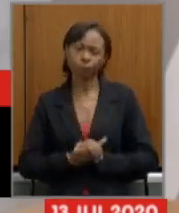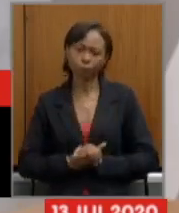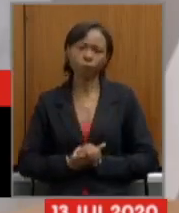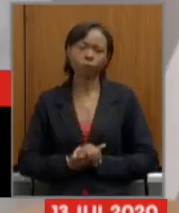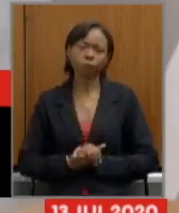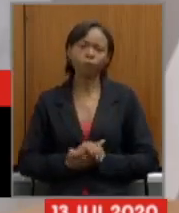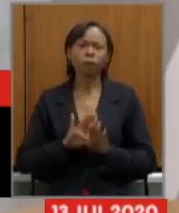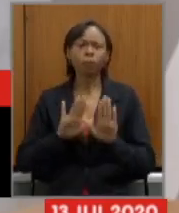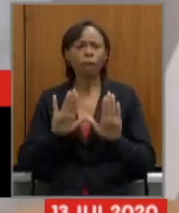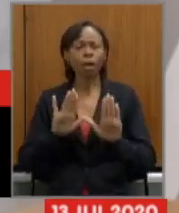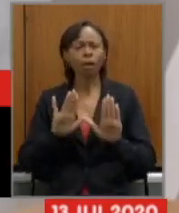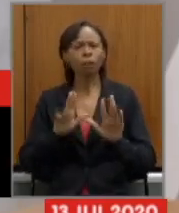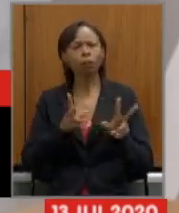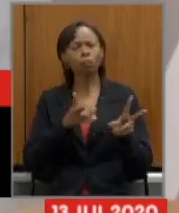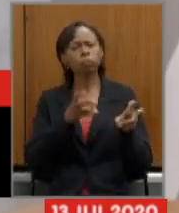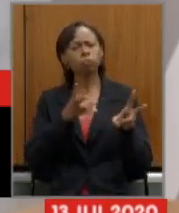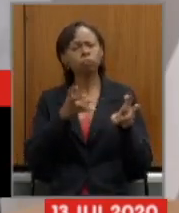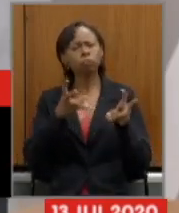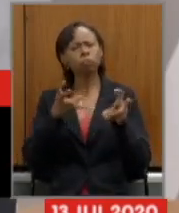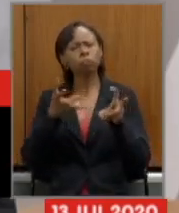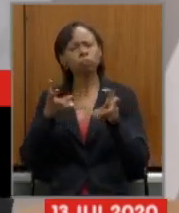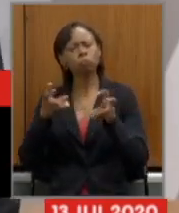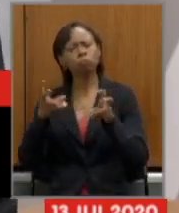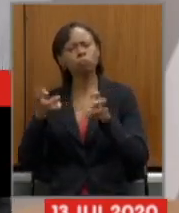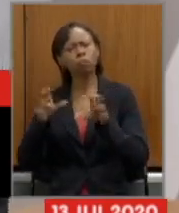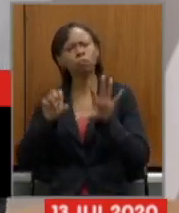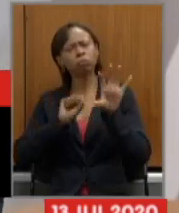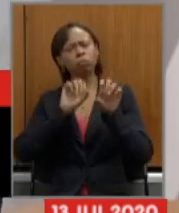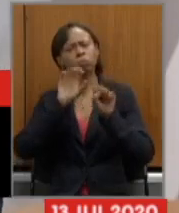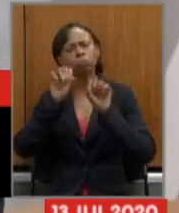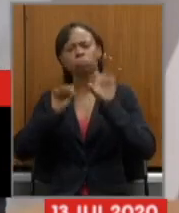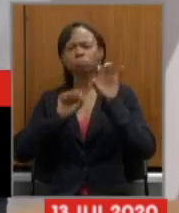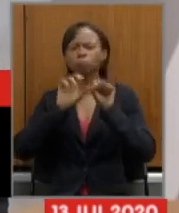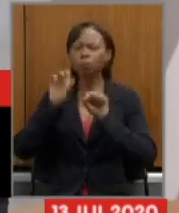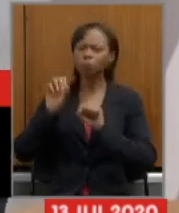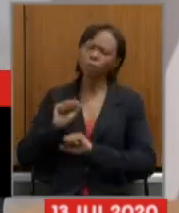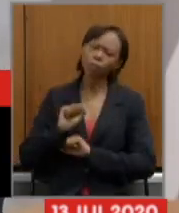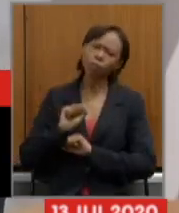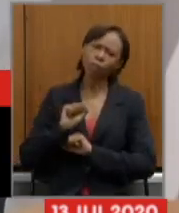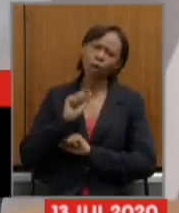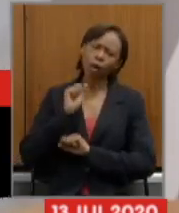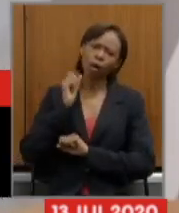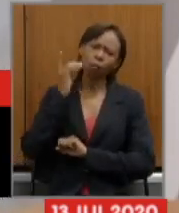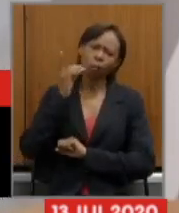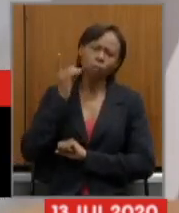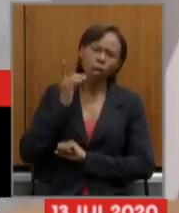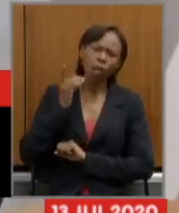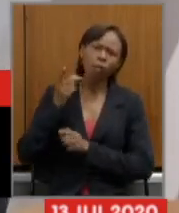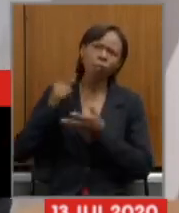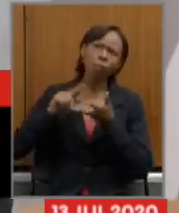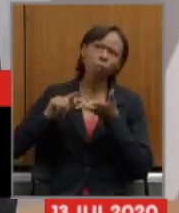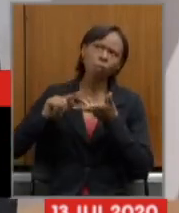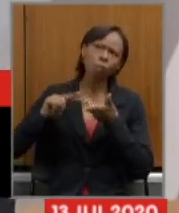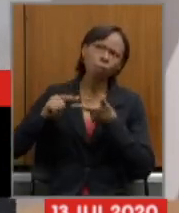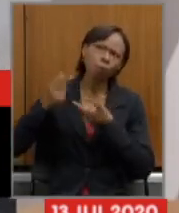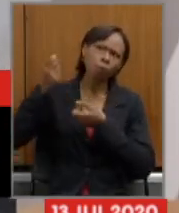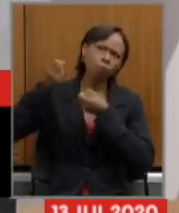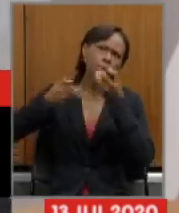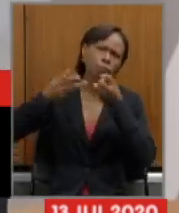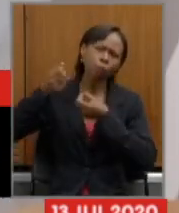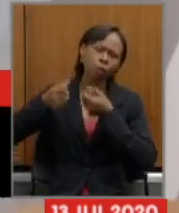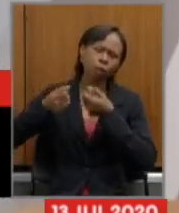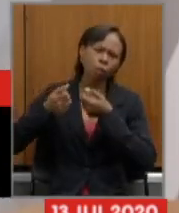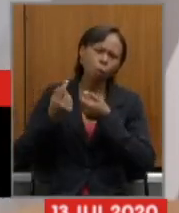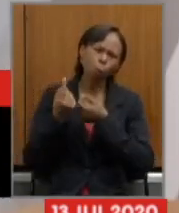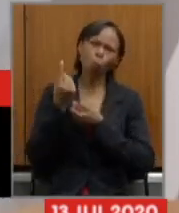mas ouvindo as falas dos deputados e deputadas que me antecederam uma em especial